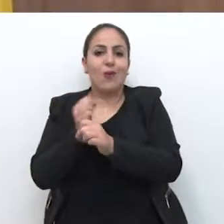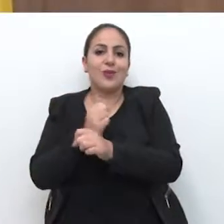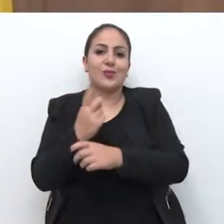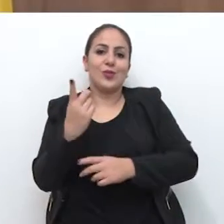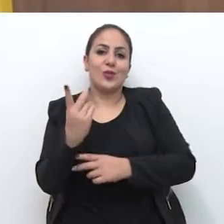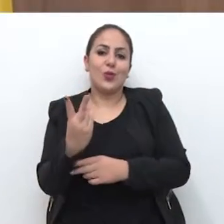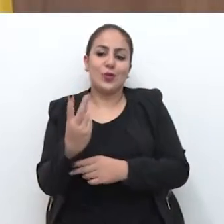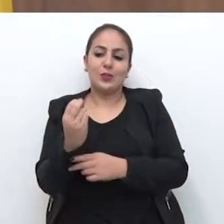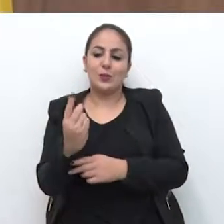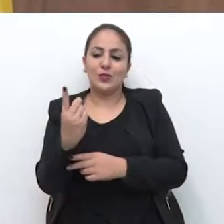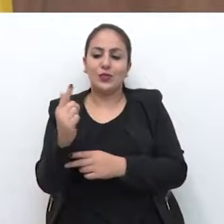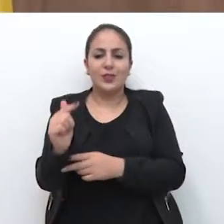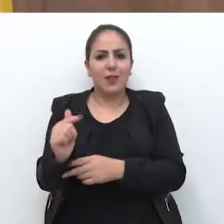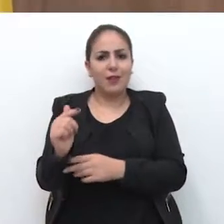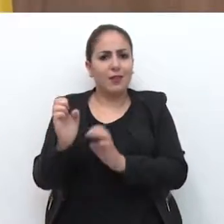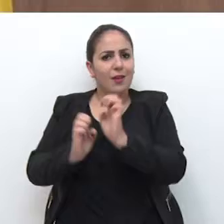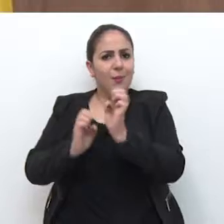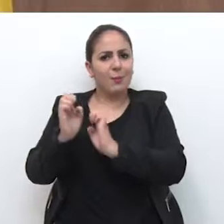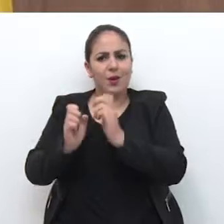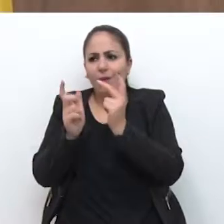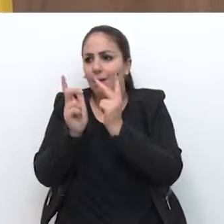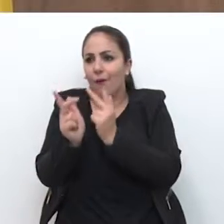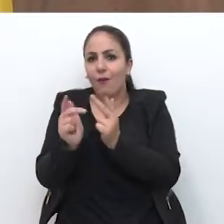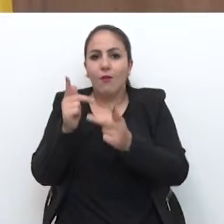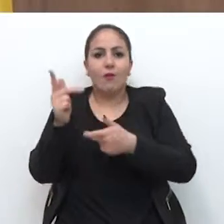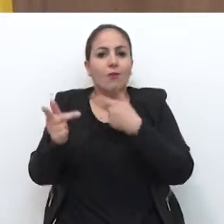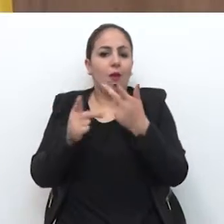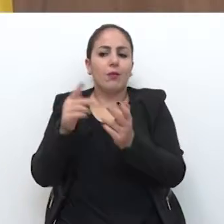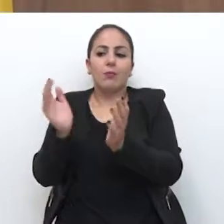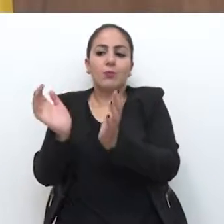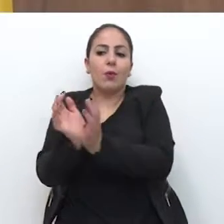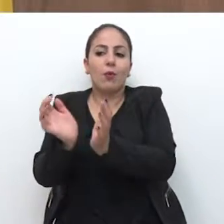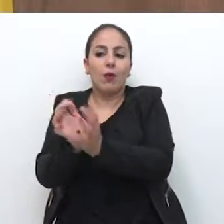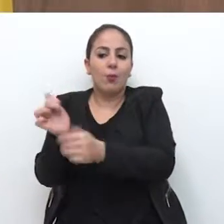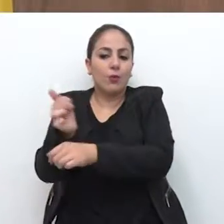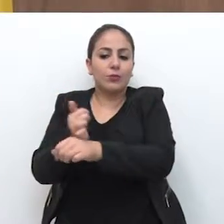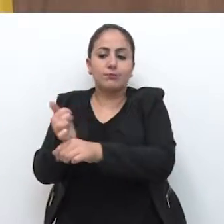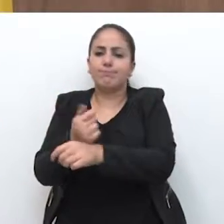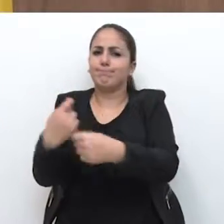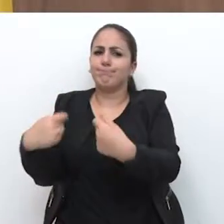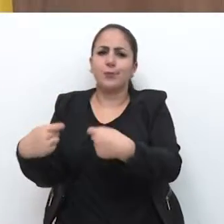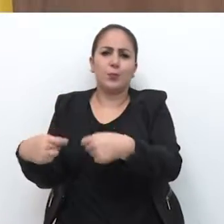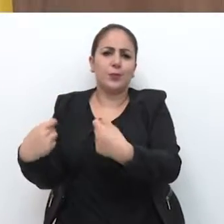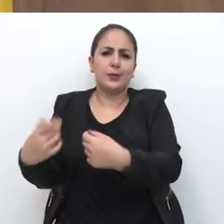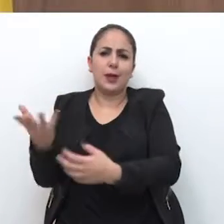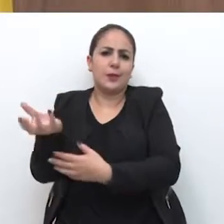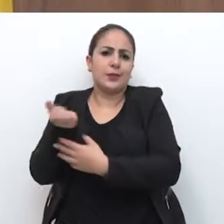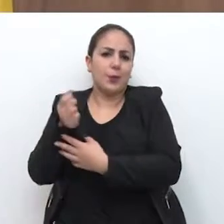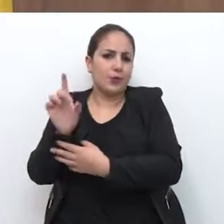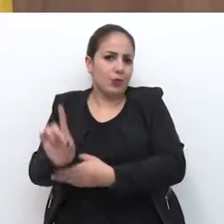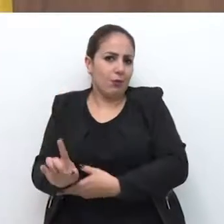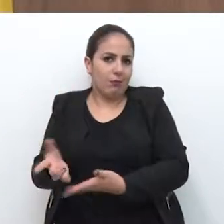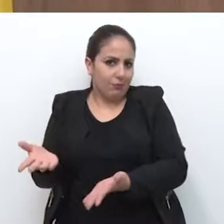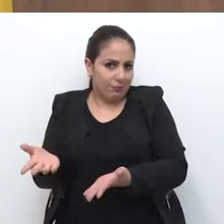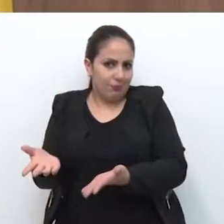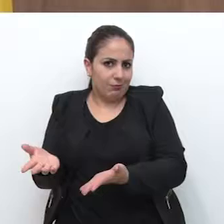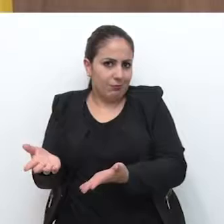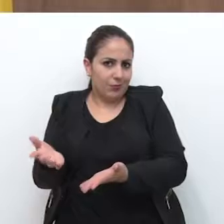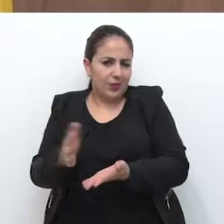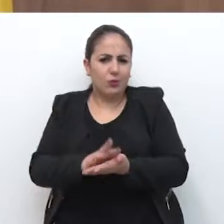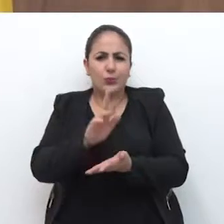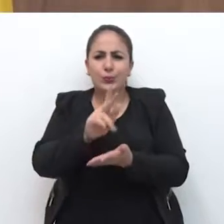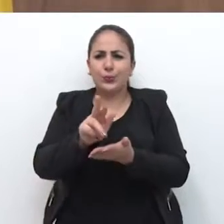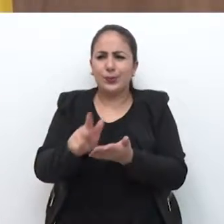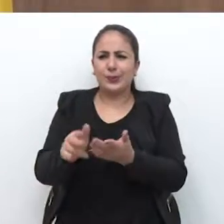em 2017 e diz que esses colegas, esses profissionais, não fazem jus a esse direito. Ou seja,